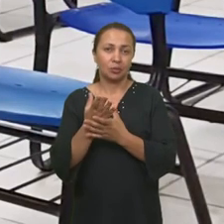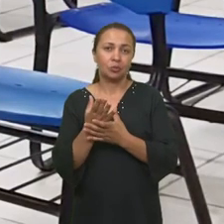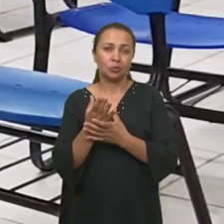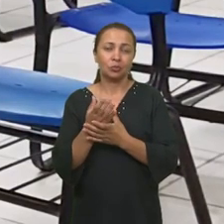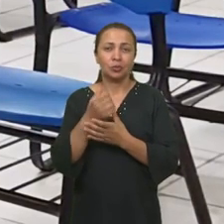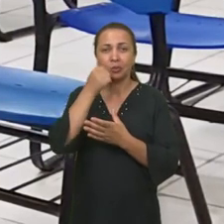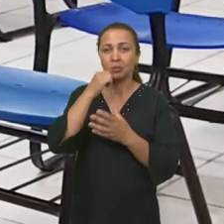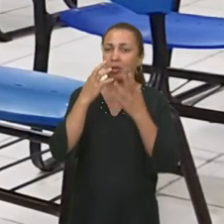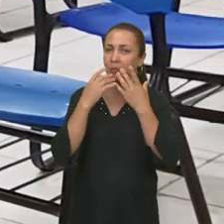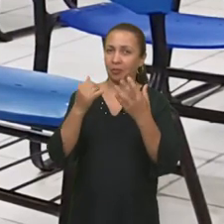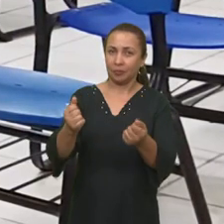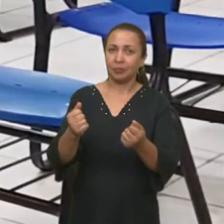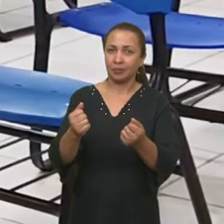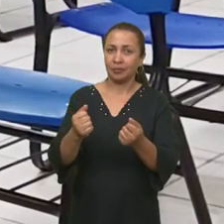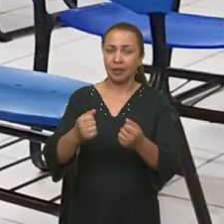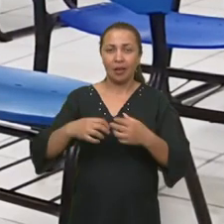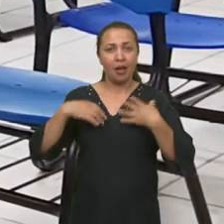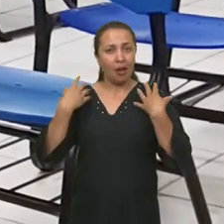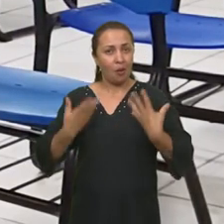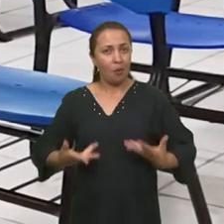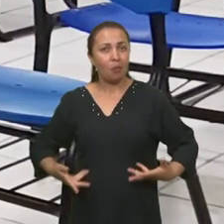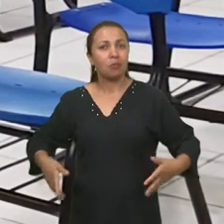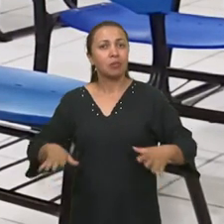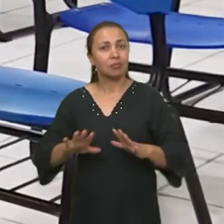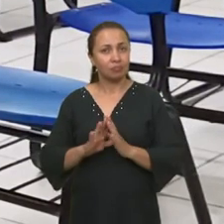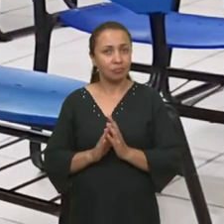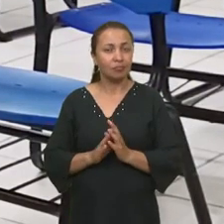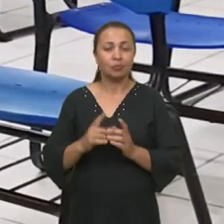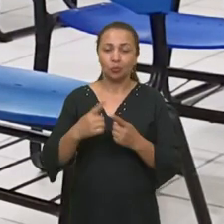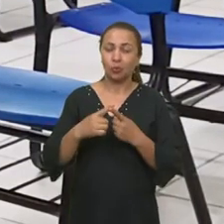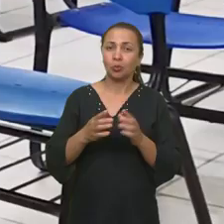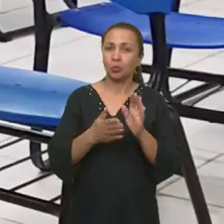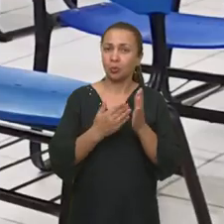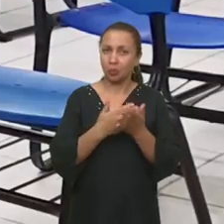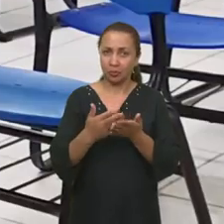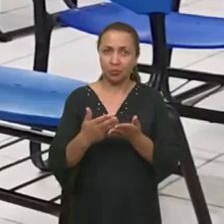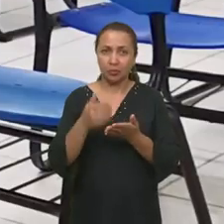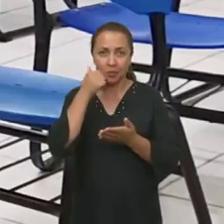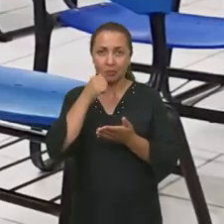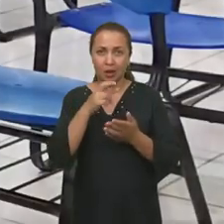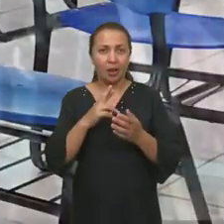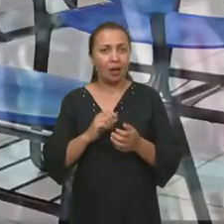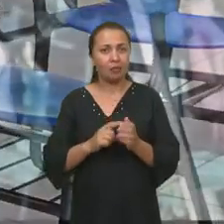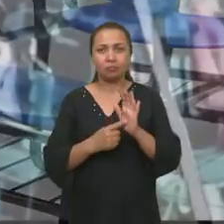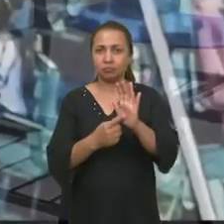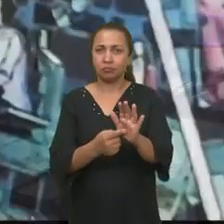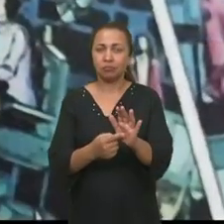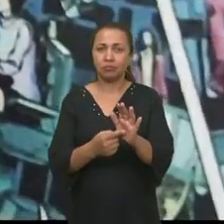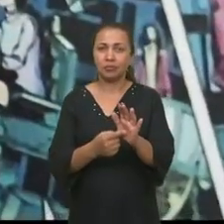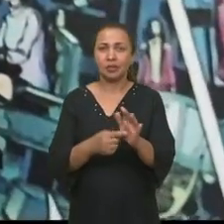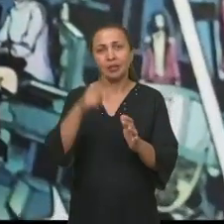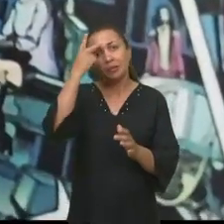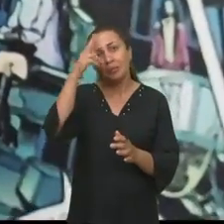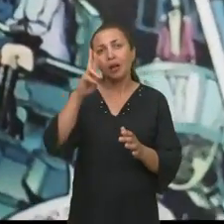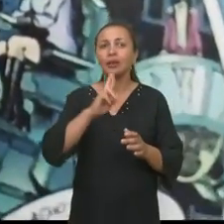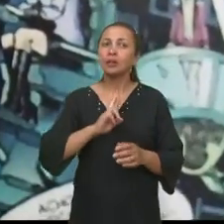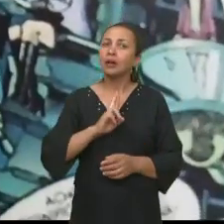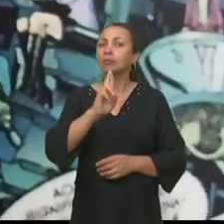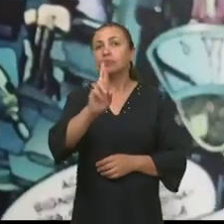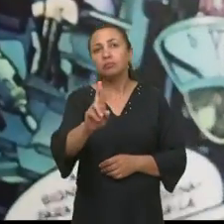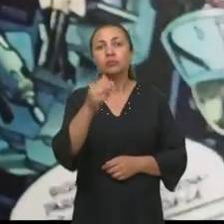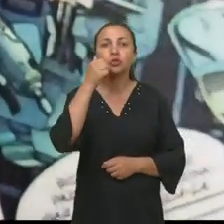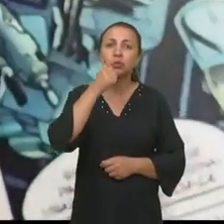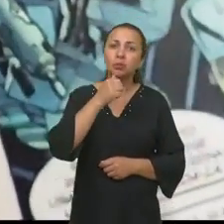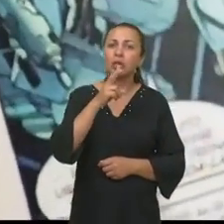criador da Mulher Maravilha, o Mouto, que é a vestimenta, porque no início a Mulher Maravilha era apresentada para